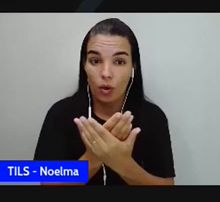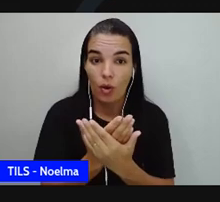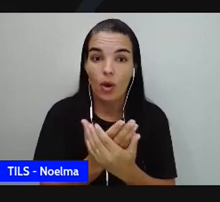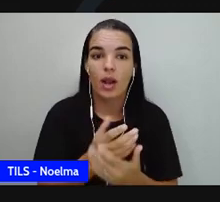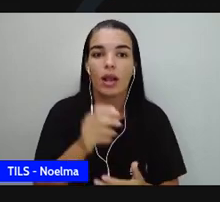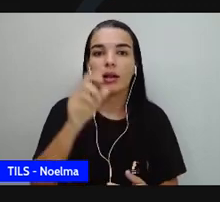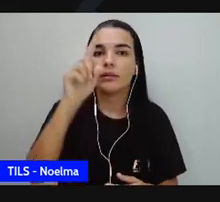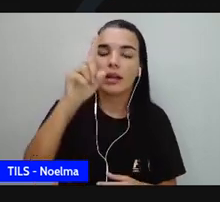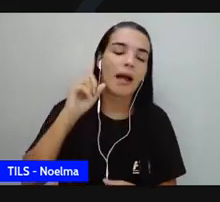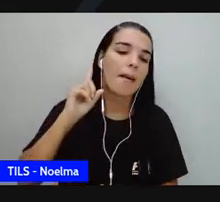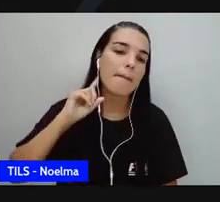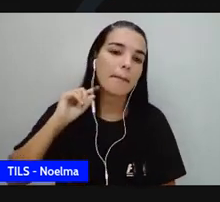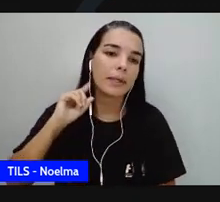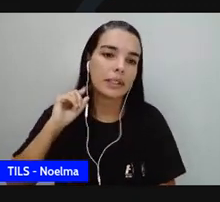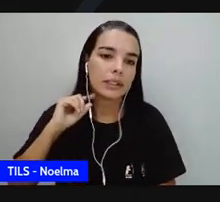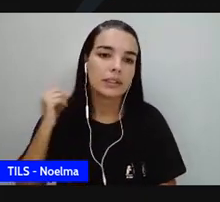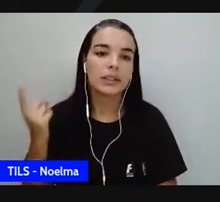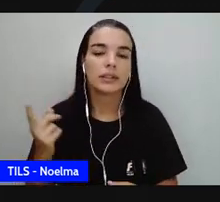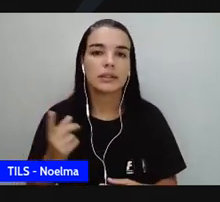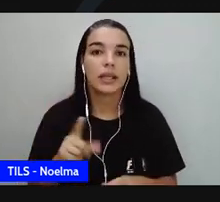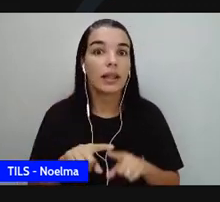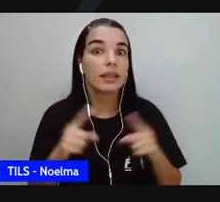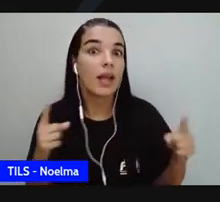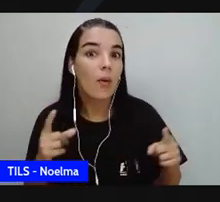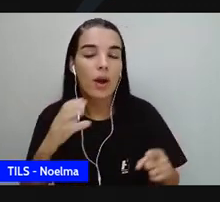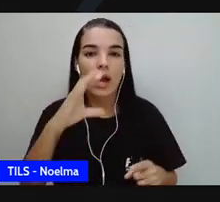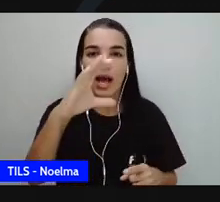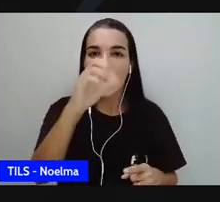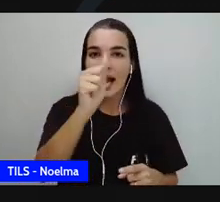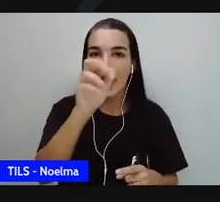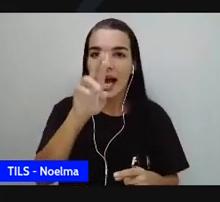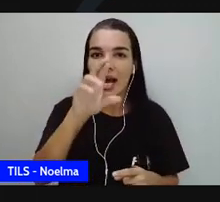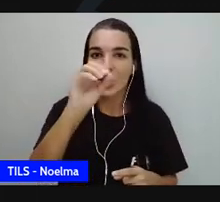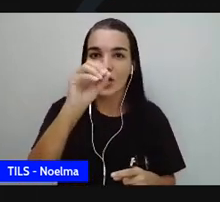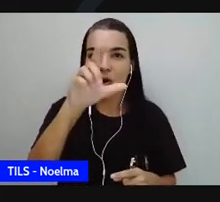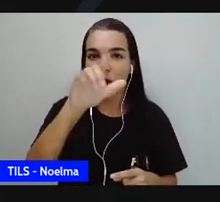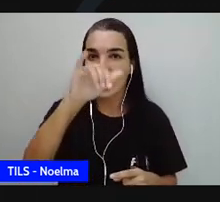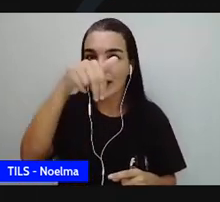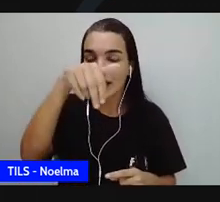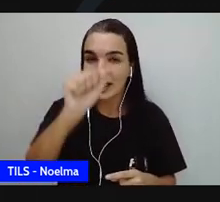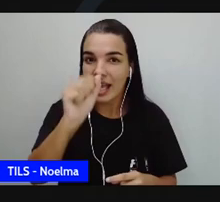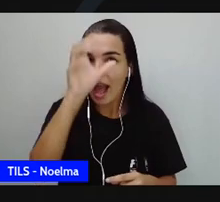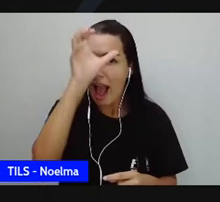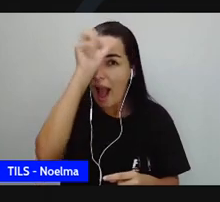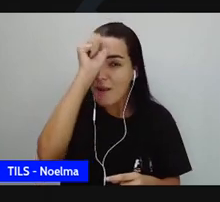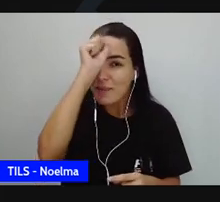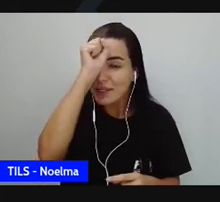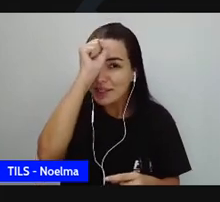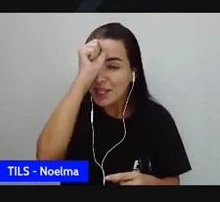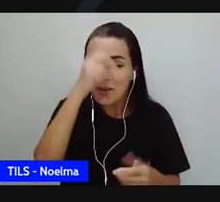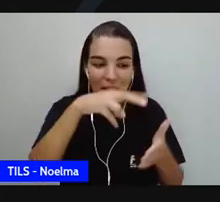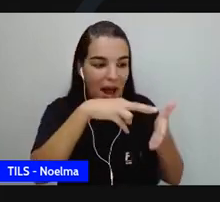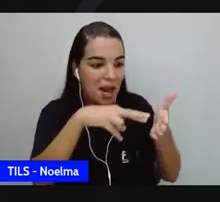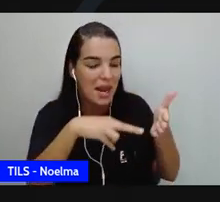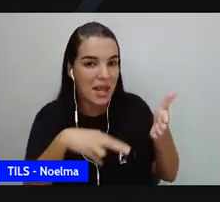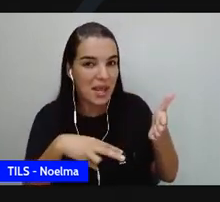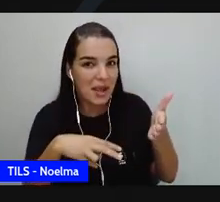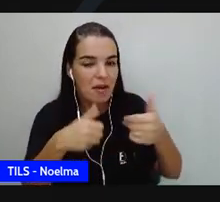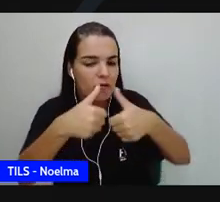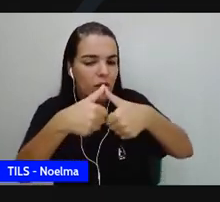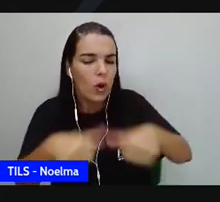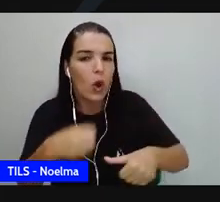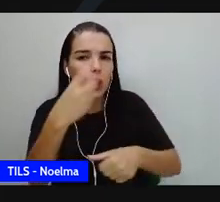E Carolina aprende a ler. Ela leva dois anos, dois anos e meio, dentro da escola.